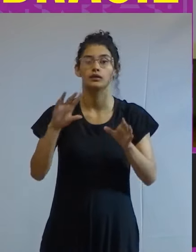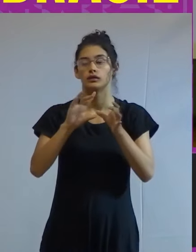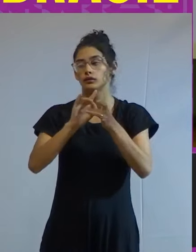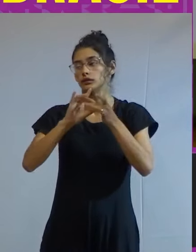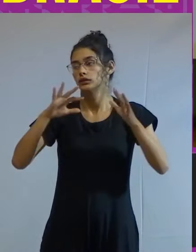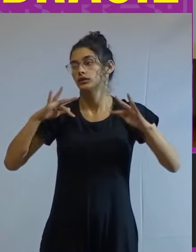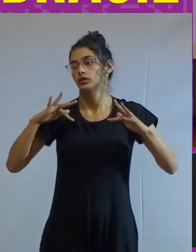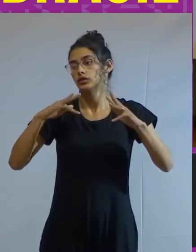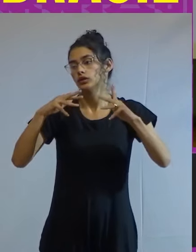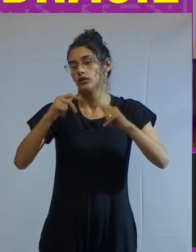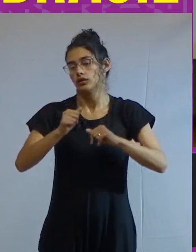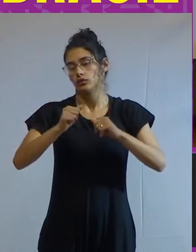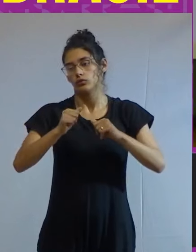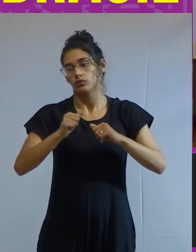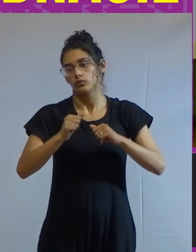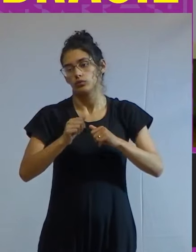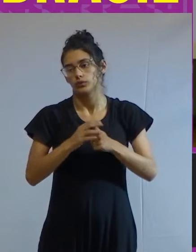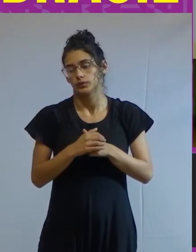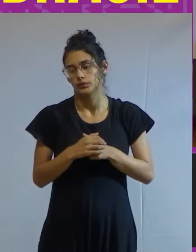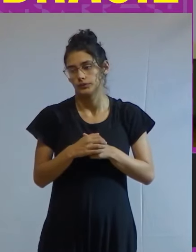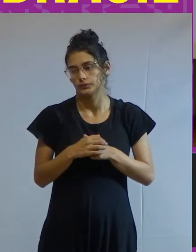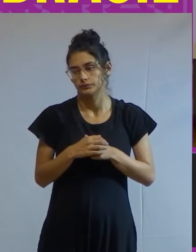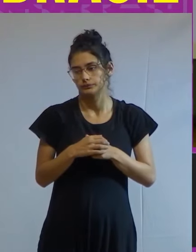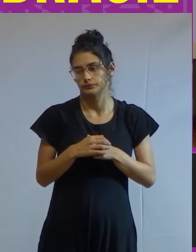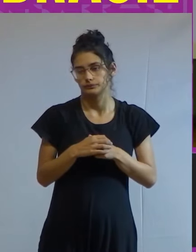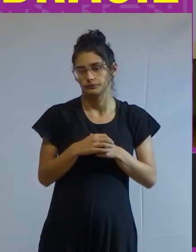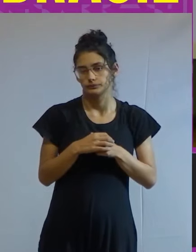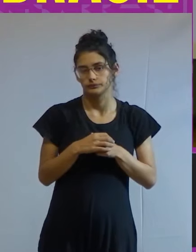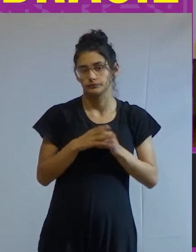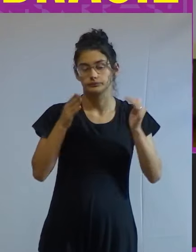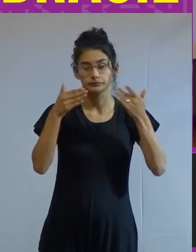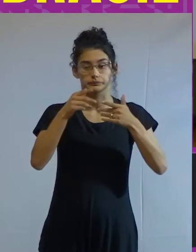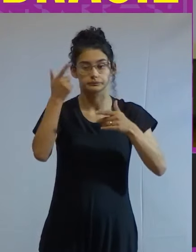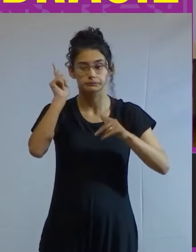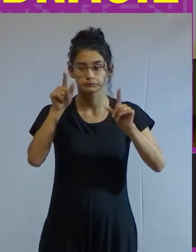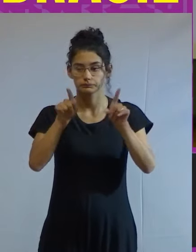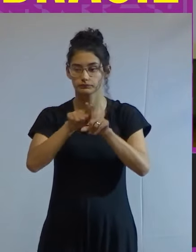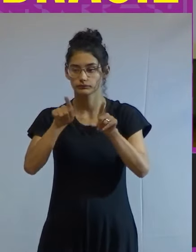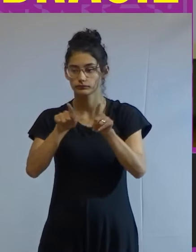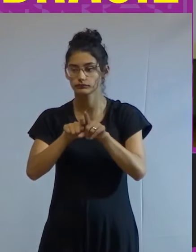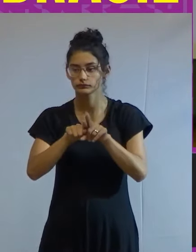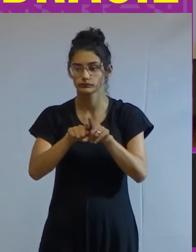absolutamente encantuado em declínio ele consegue